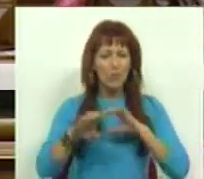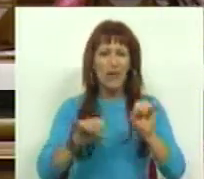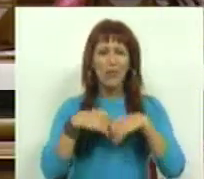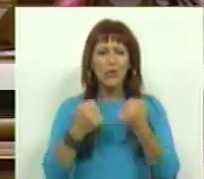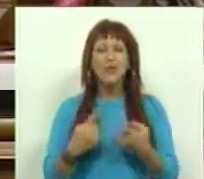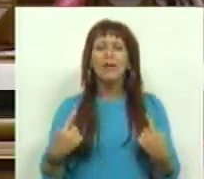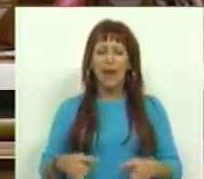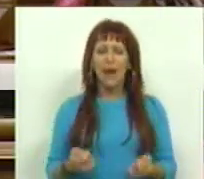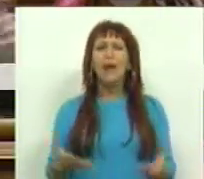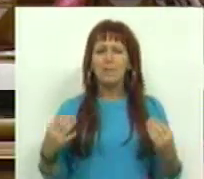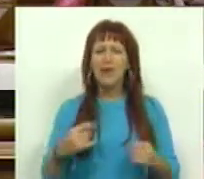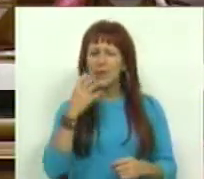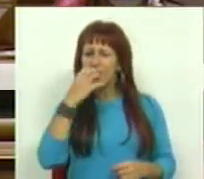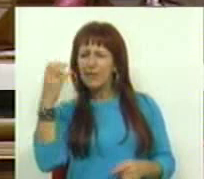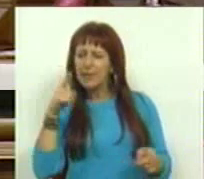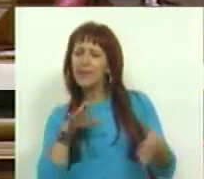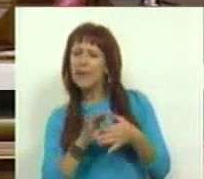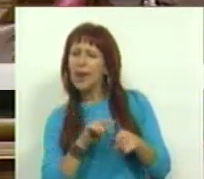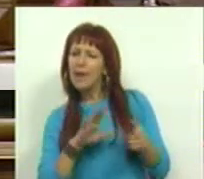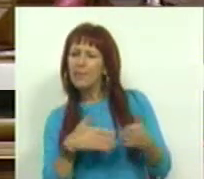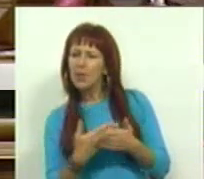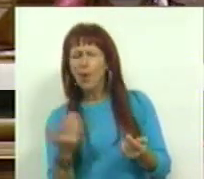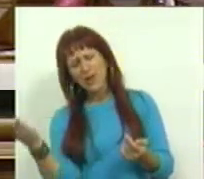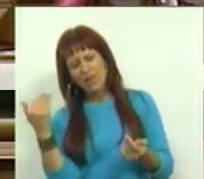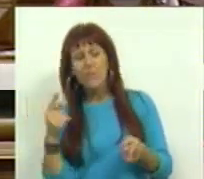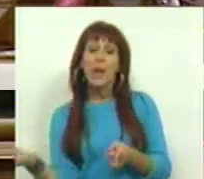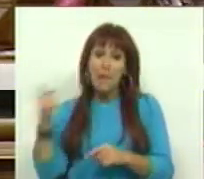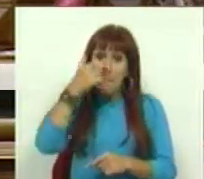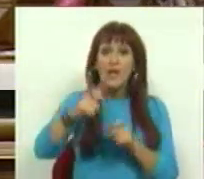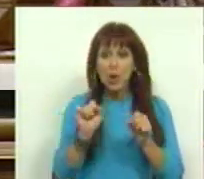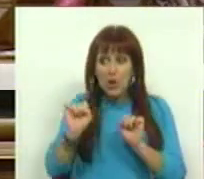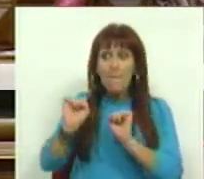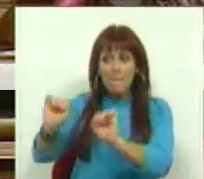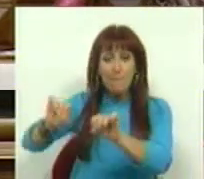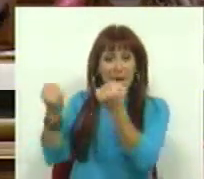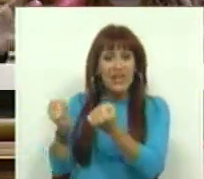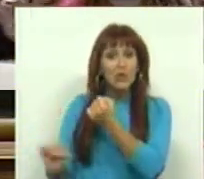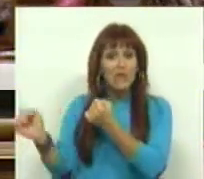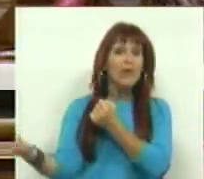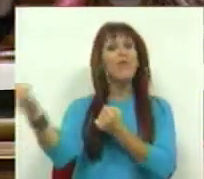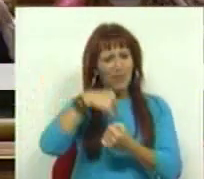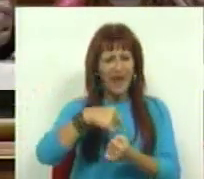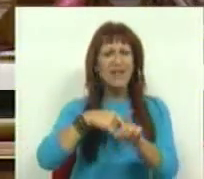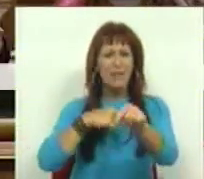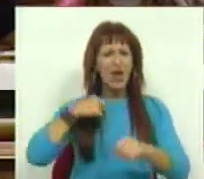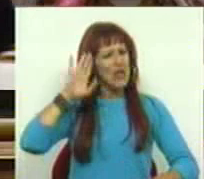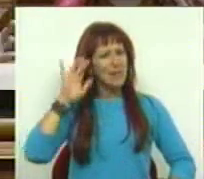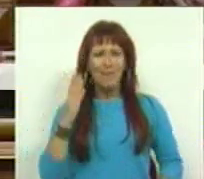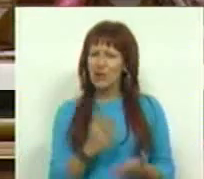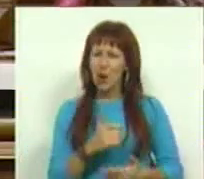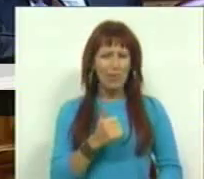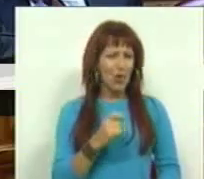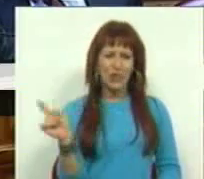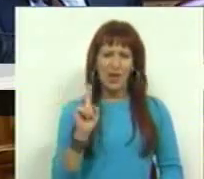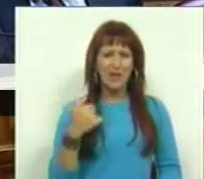social tem existido mais eco deste tipo de propostas. Vêm até de pessoas dos vossos próprios partidos. E, portanto, sabemos que não é só o